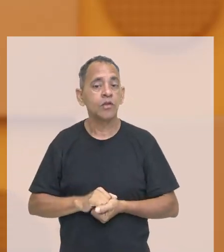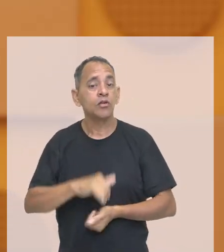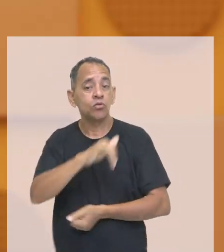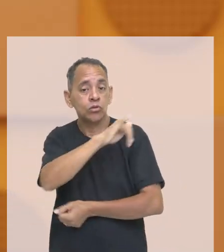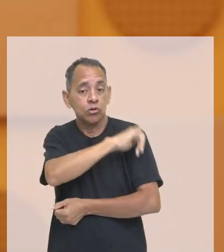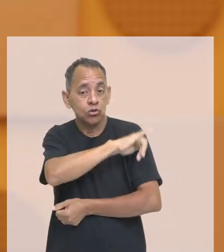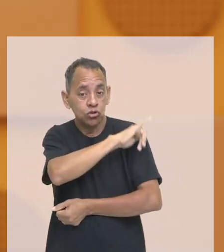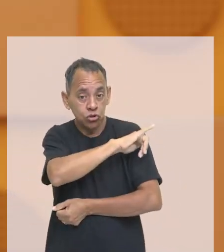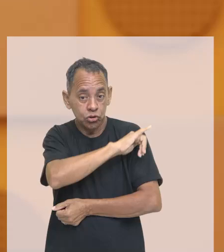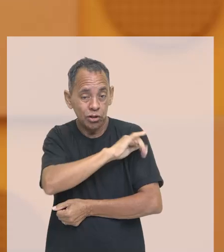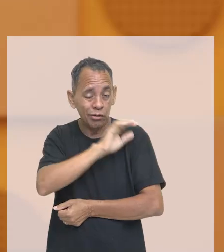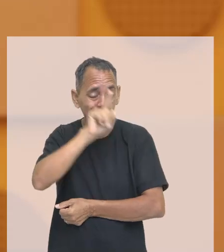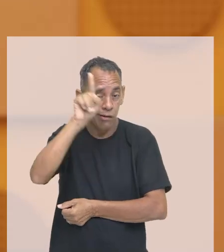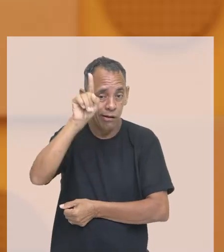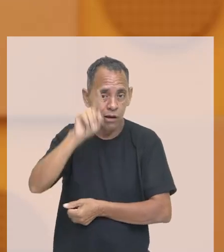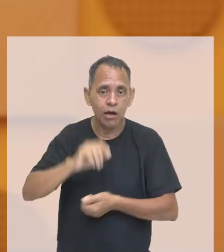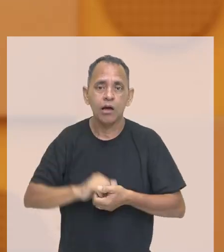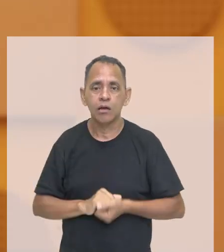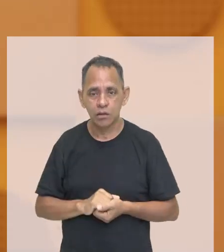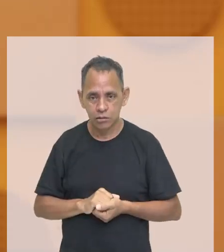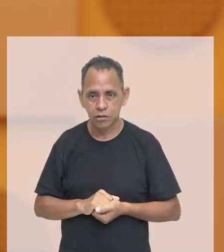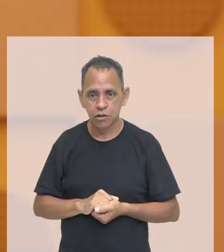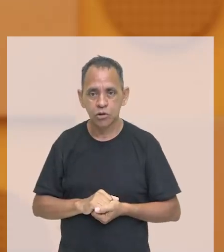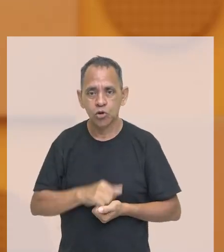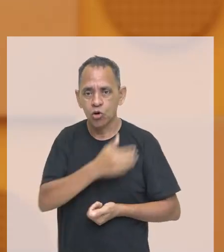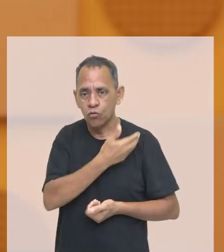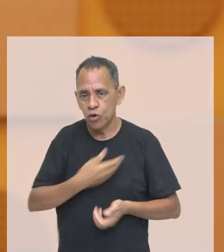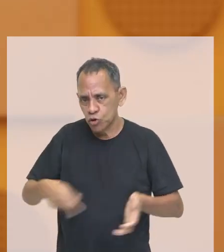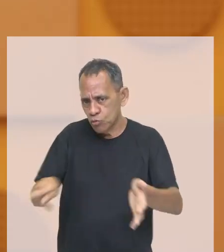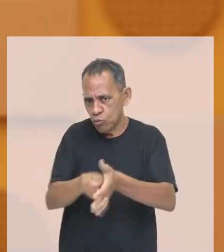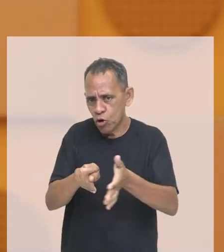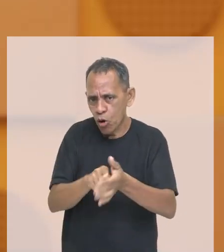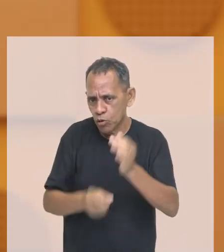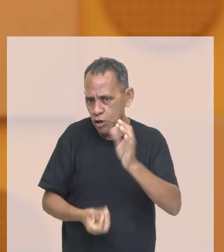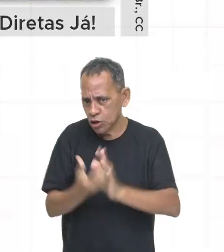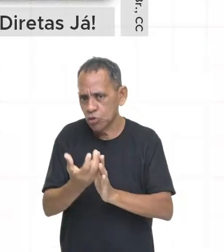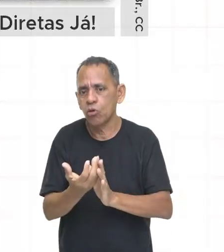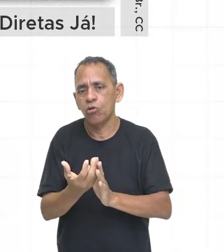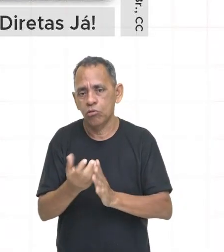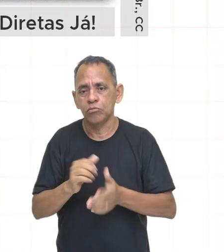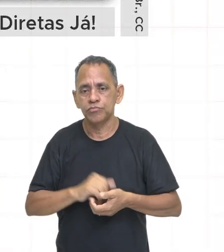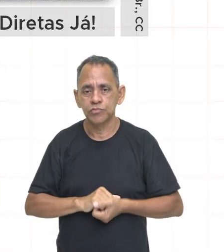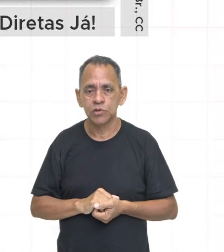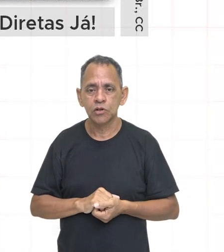esquerdas e, assim, adiar o processo de abertura política. Vamos ao texto.